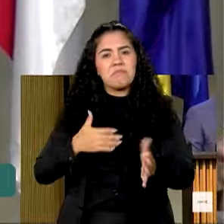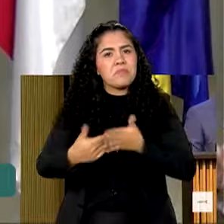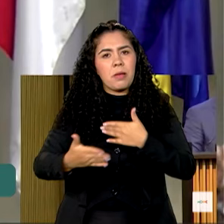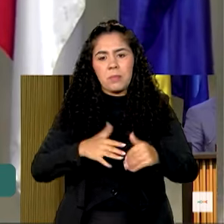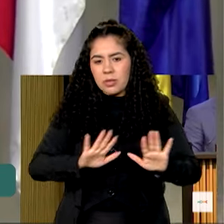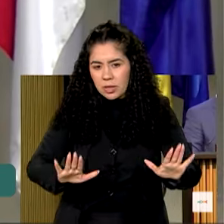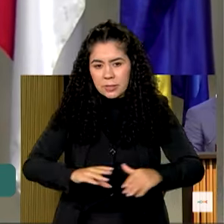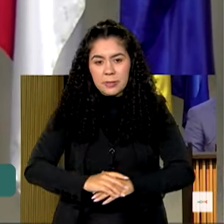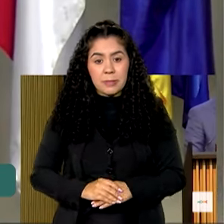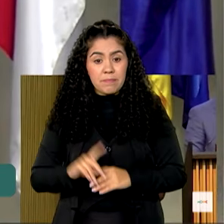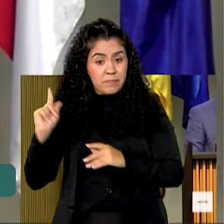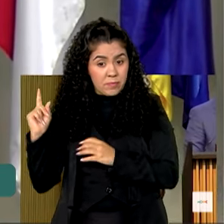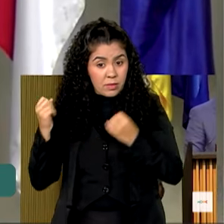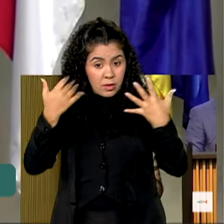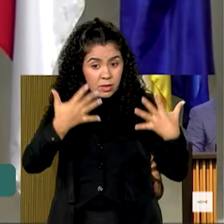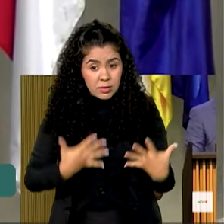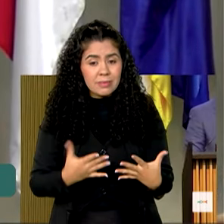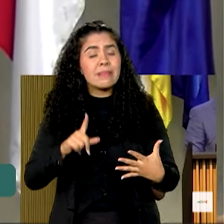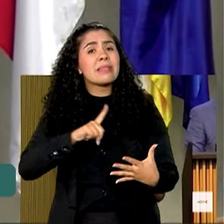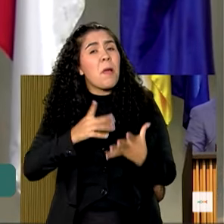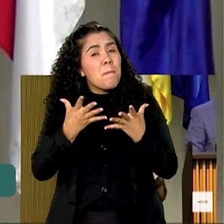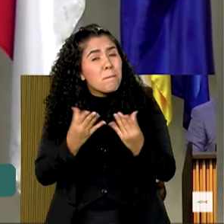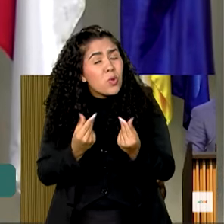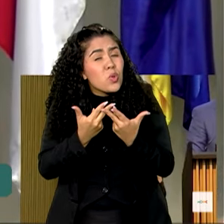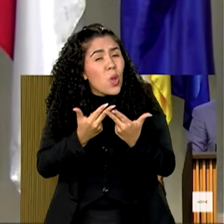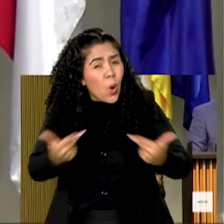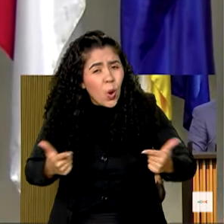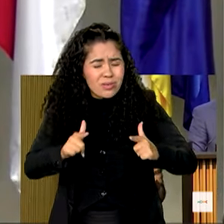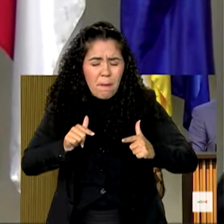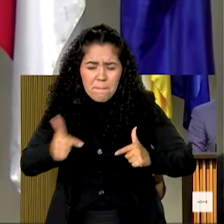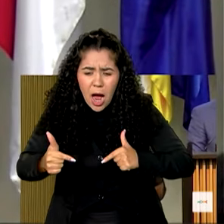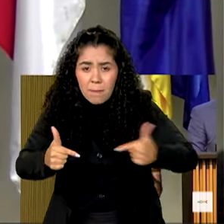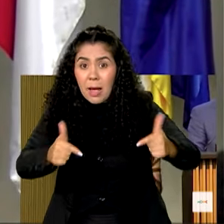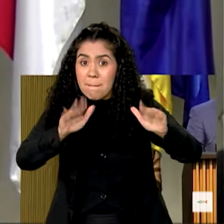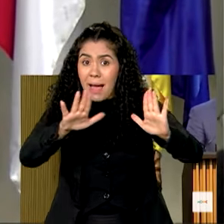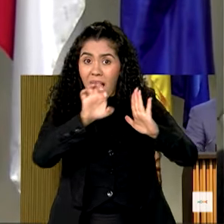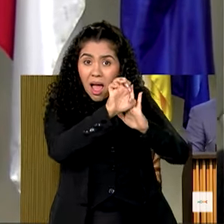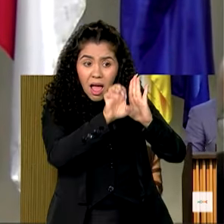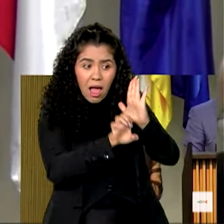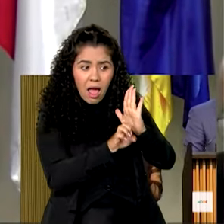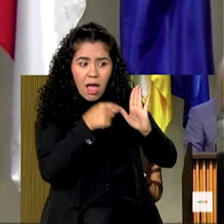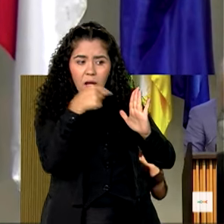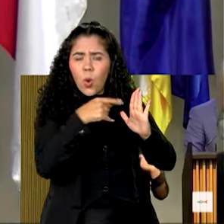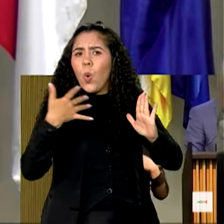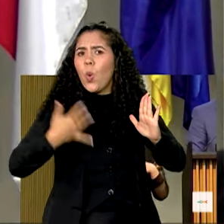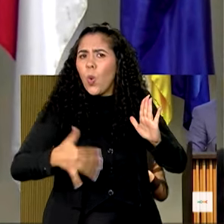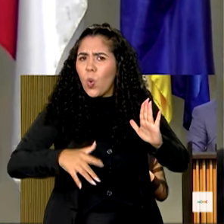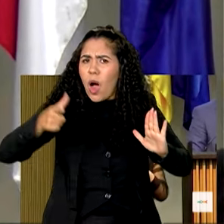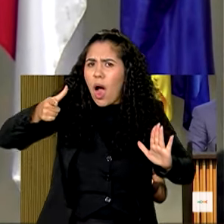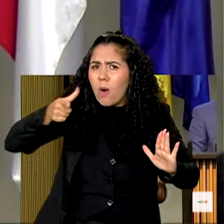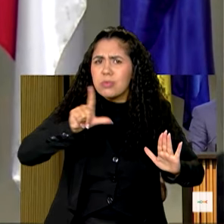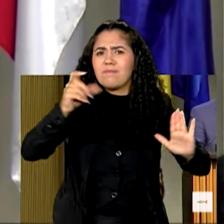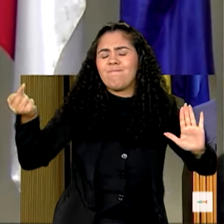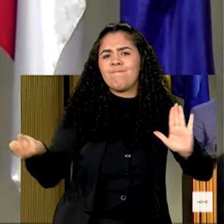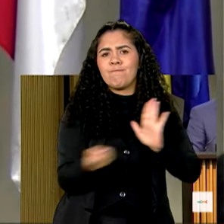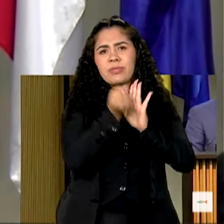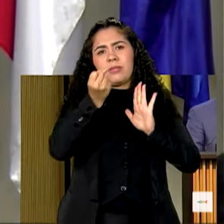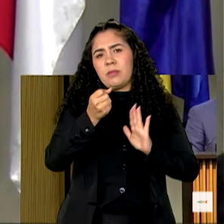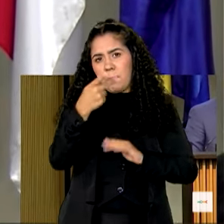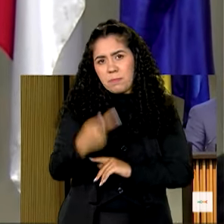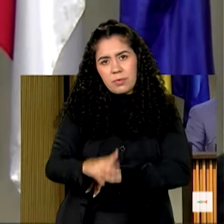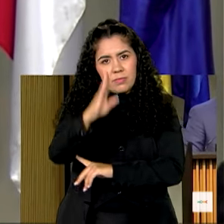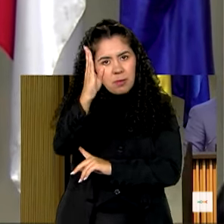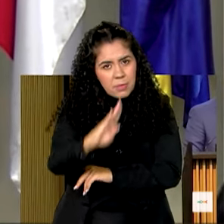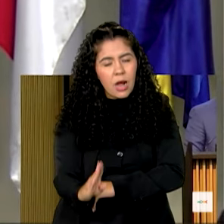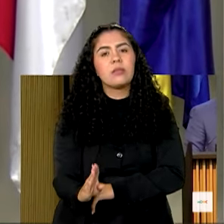for. Há muito por fazer, ainda que o ECA tenha sido uma das grandes conquistas, talvez a maior conquista que a sociedade brasileira